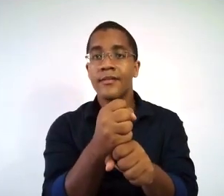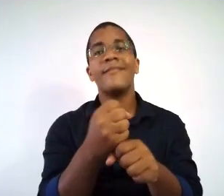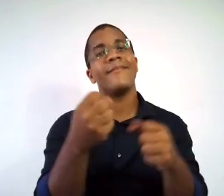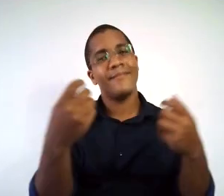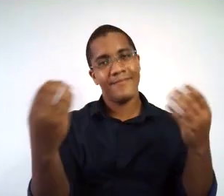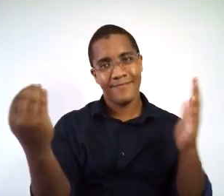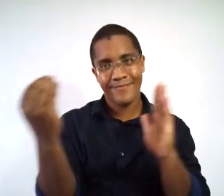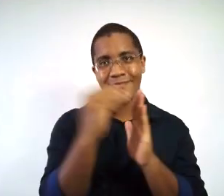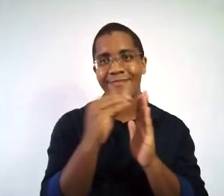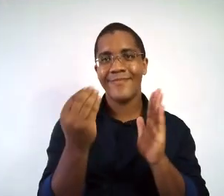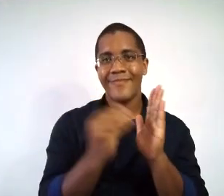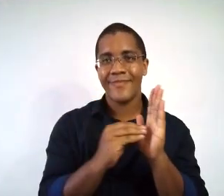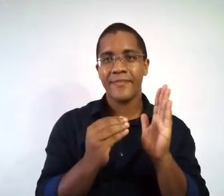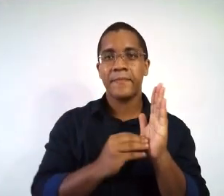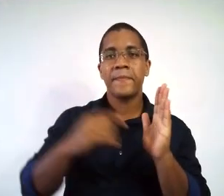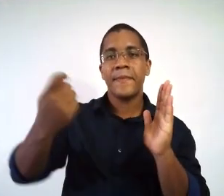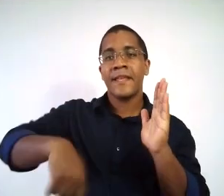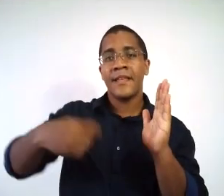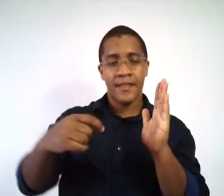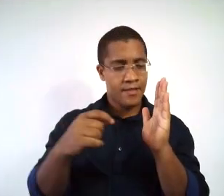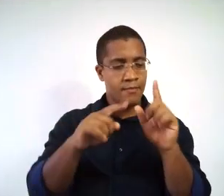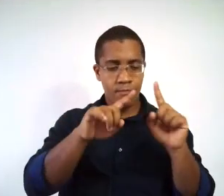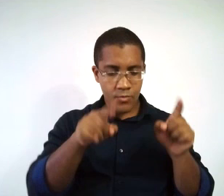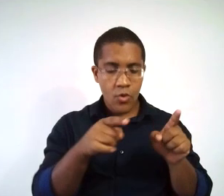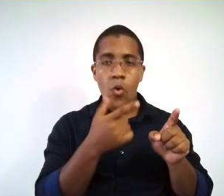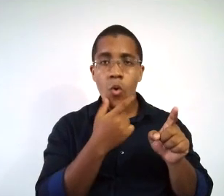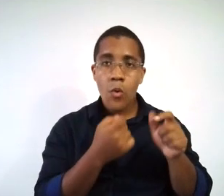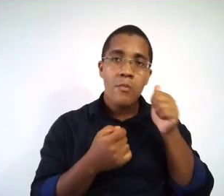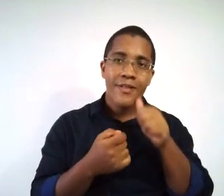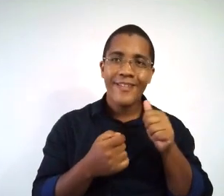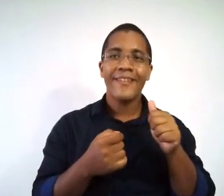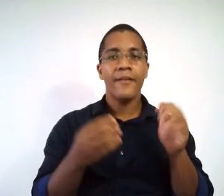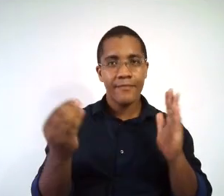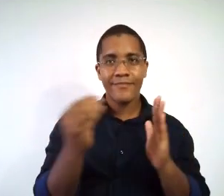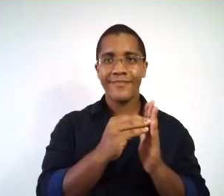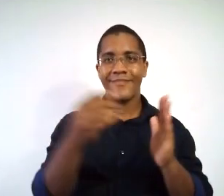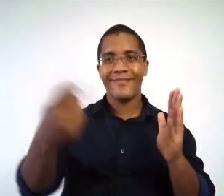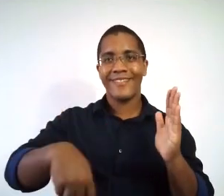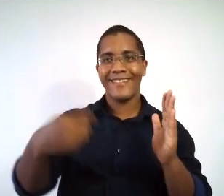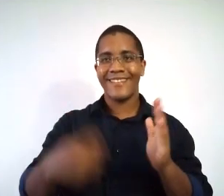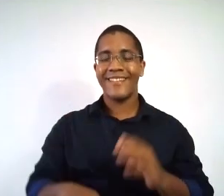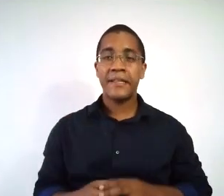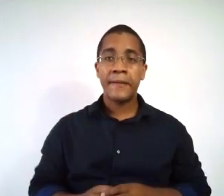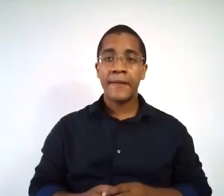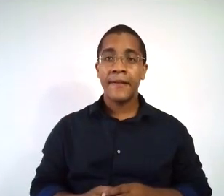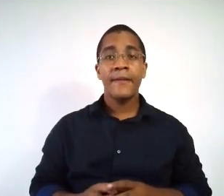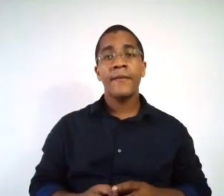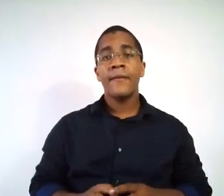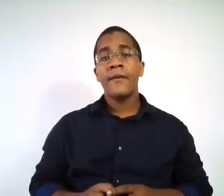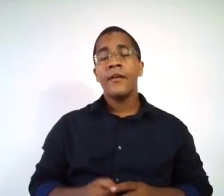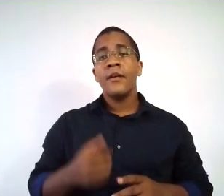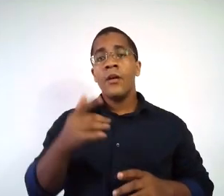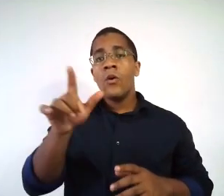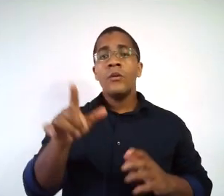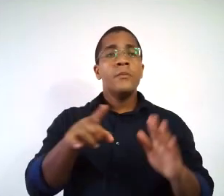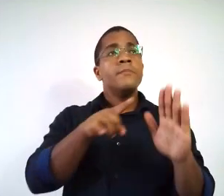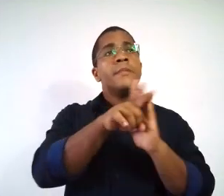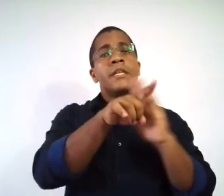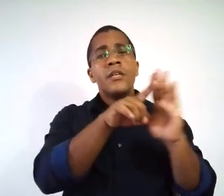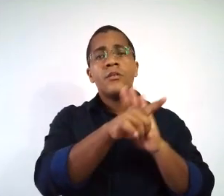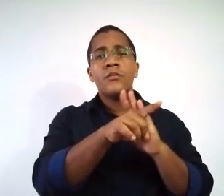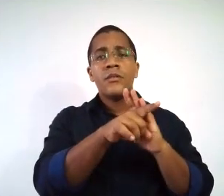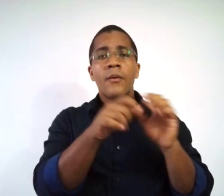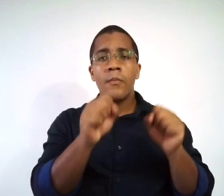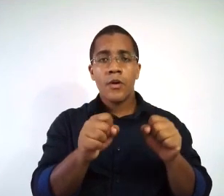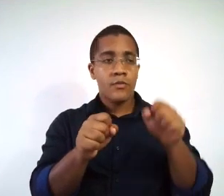pesquisamos do gênero masculino, tá? E aí eu vou para as perguntas específicas dessa pesquisa.